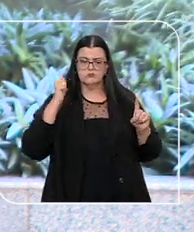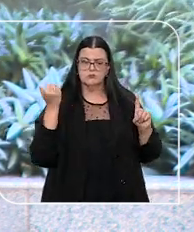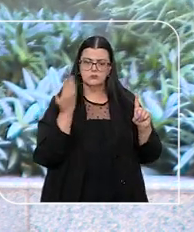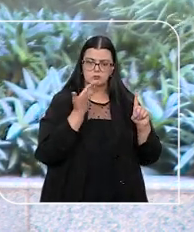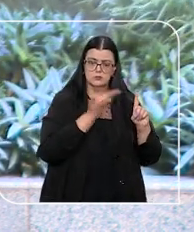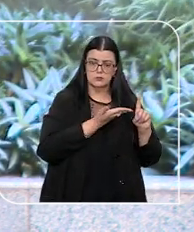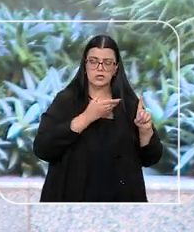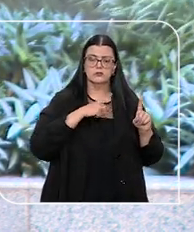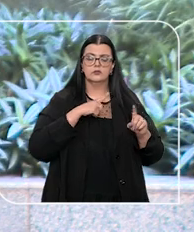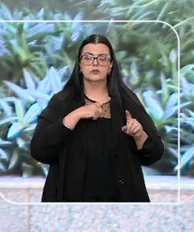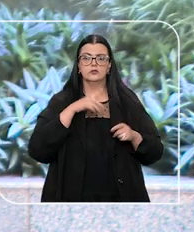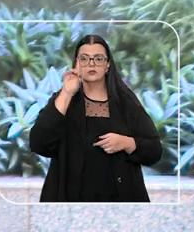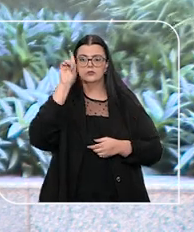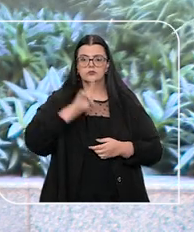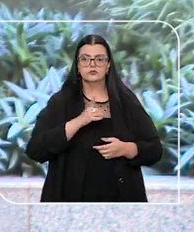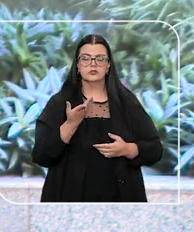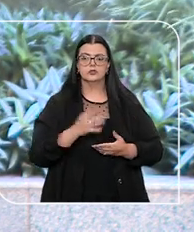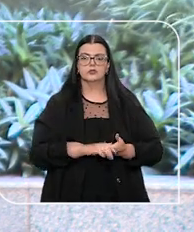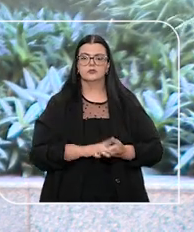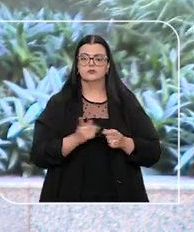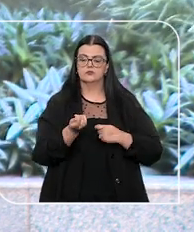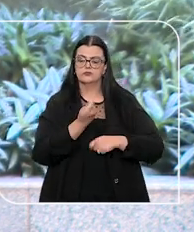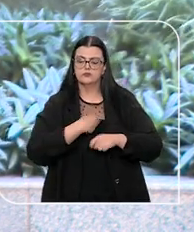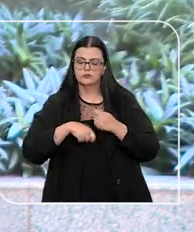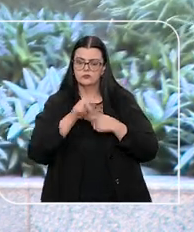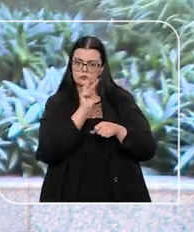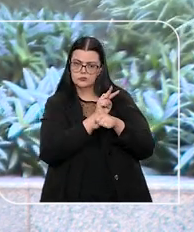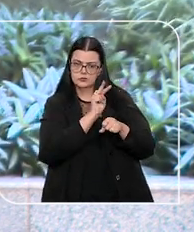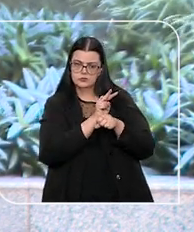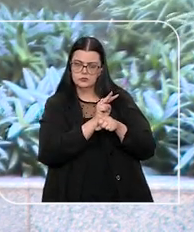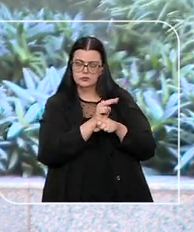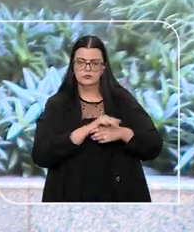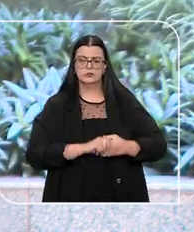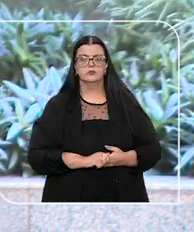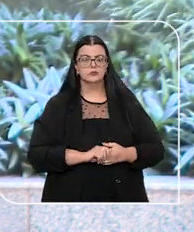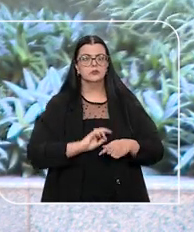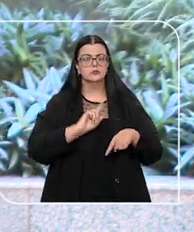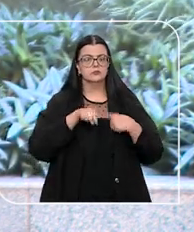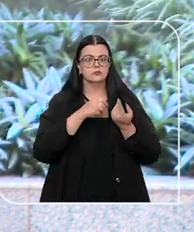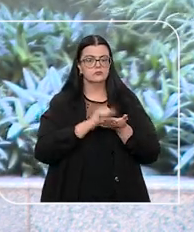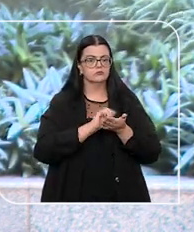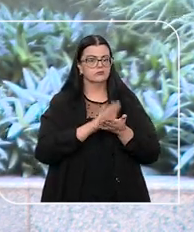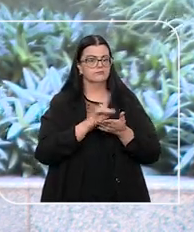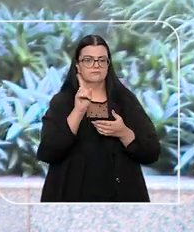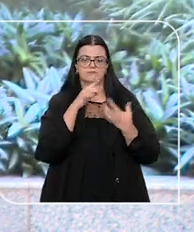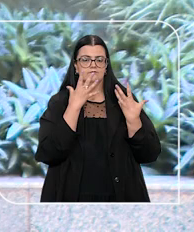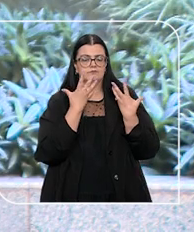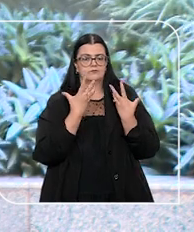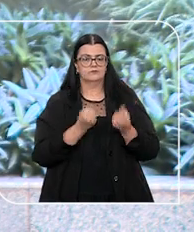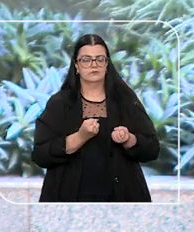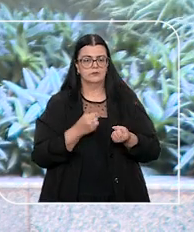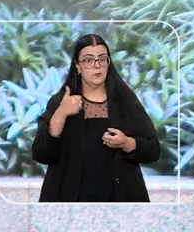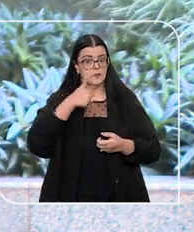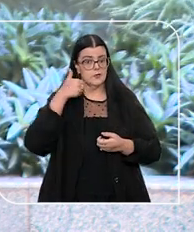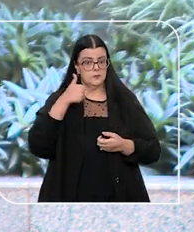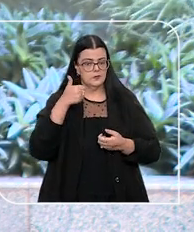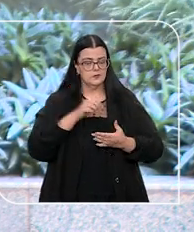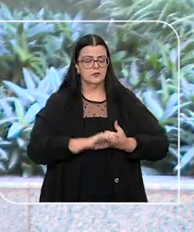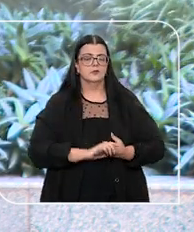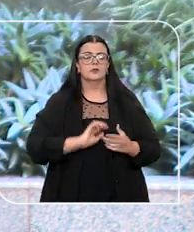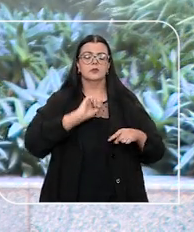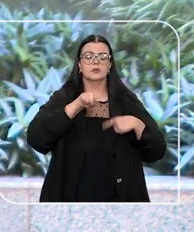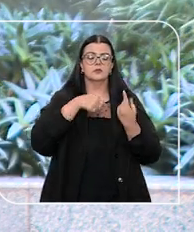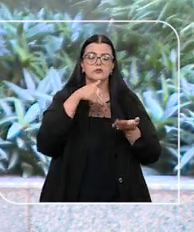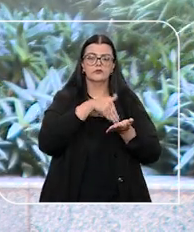réu teria direito à minorante do tráfico privilegiado. A remessa dos autos foi negada na primeira instância, mas ao